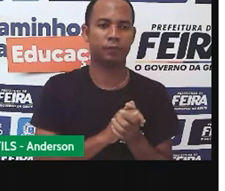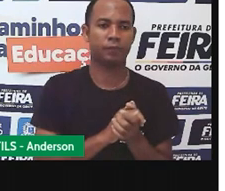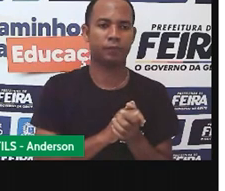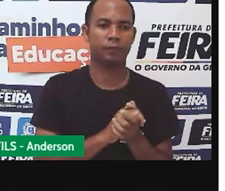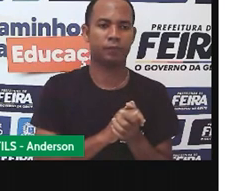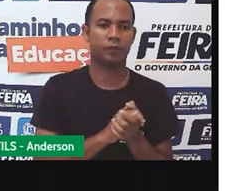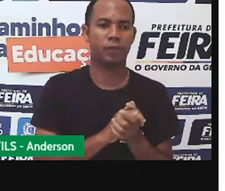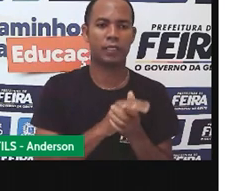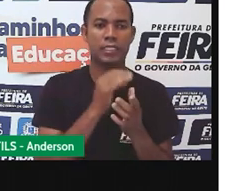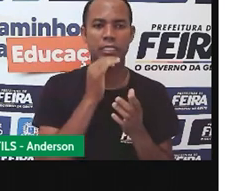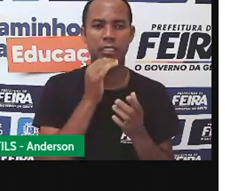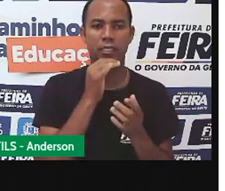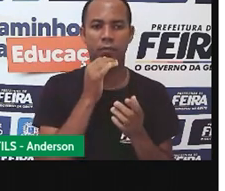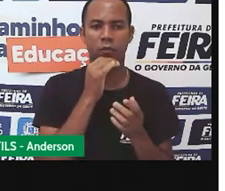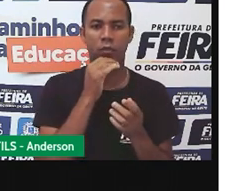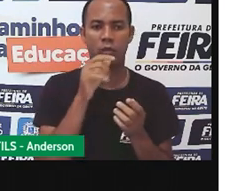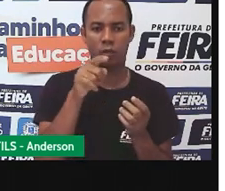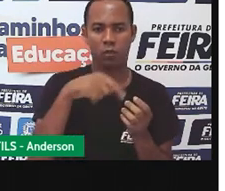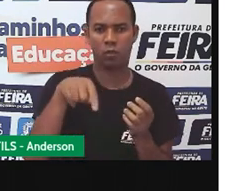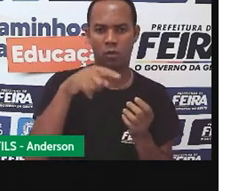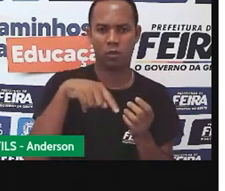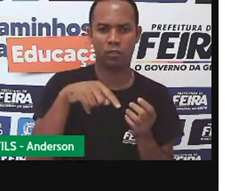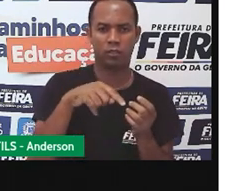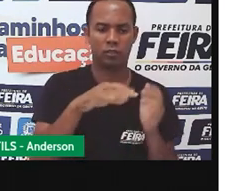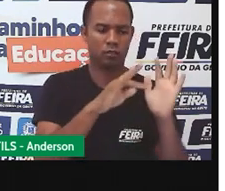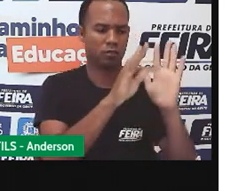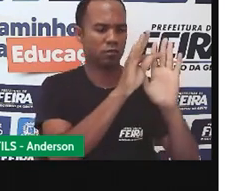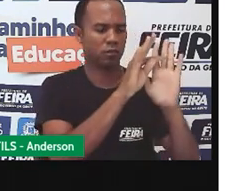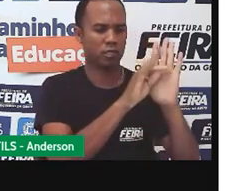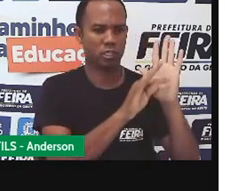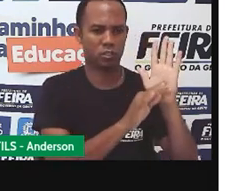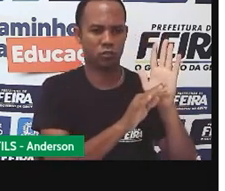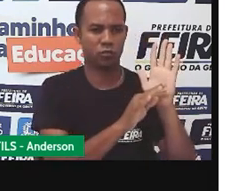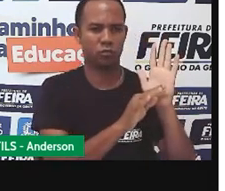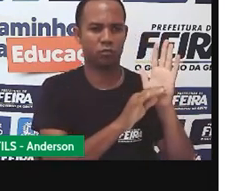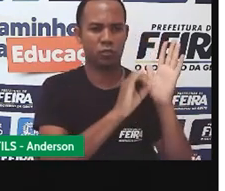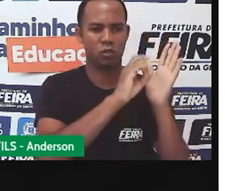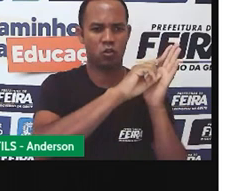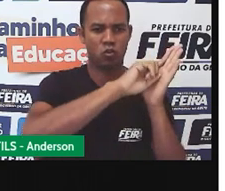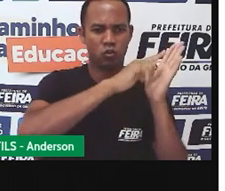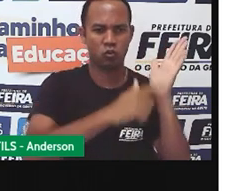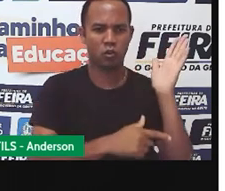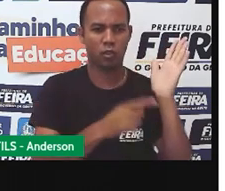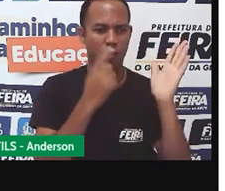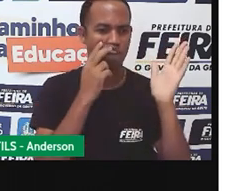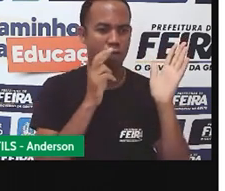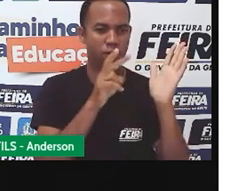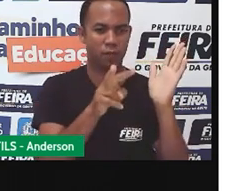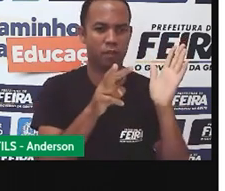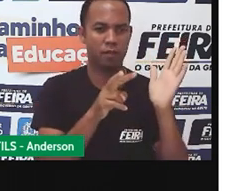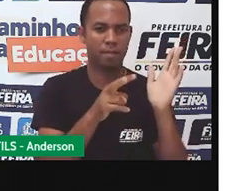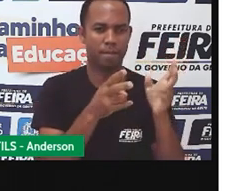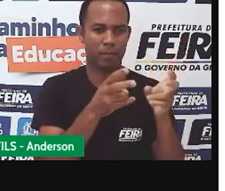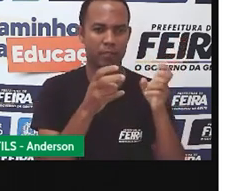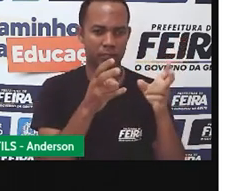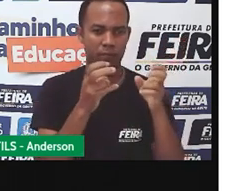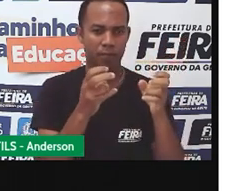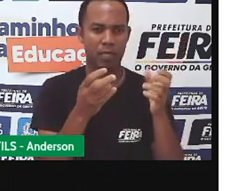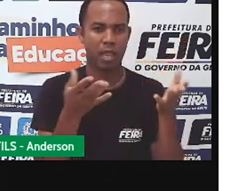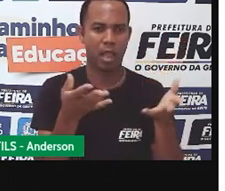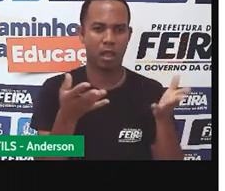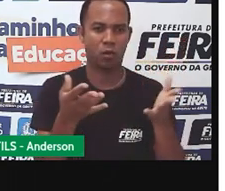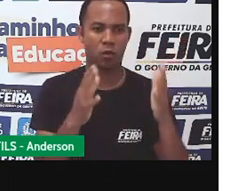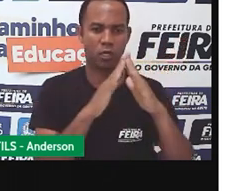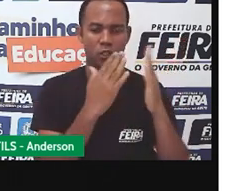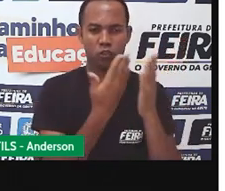Quando nós falamos de texto jornalístico, são os textos que estão aqui. E como você pode ver nessa aula,